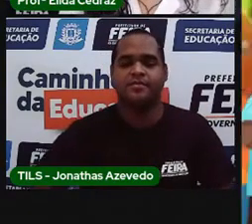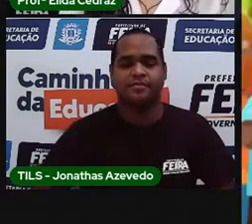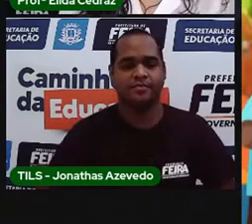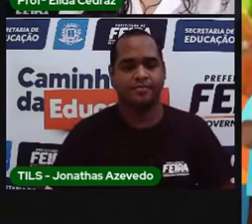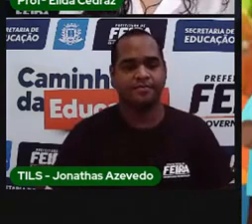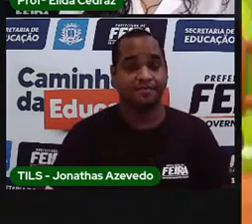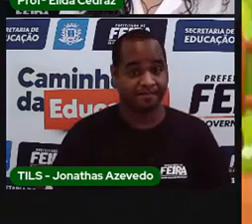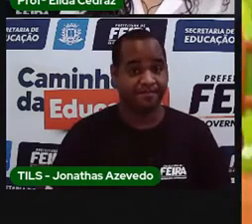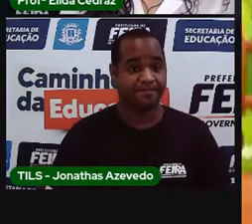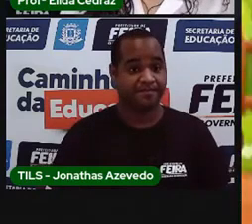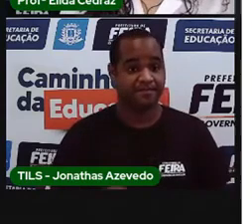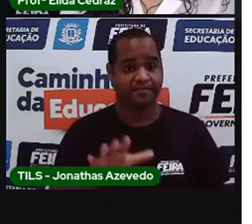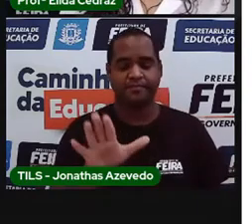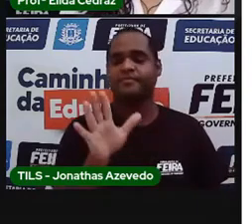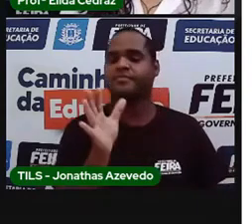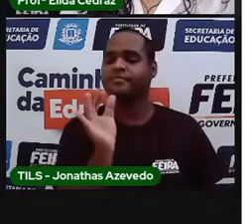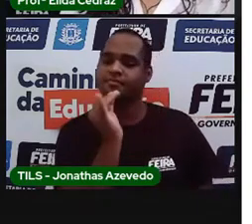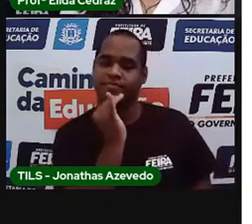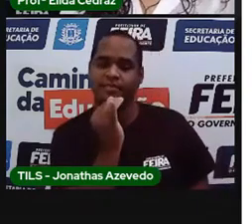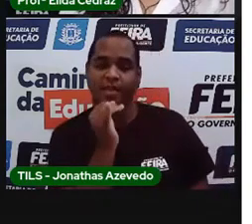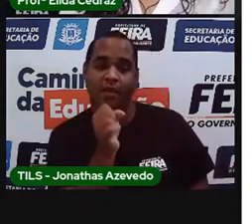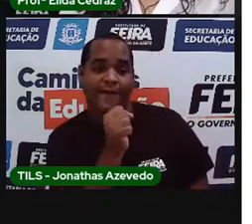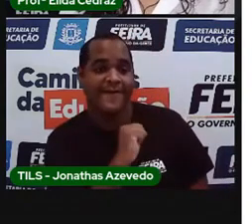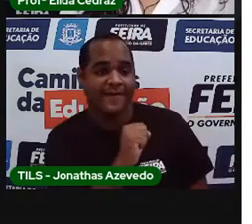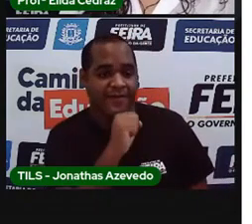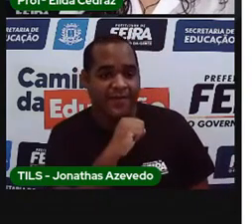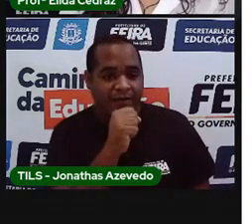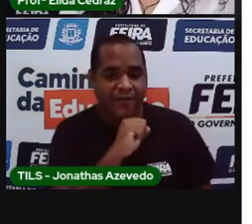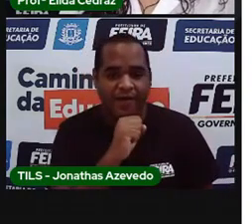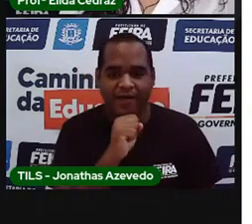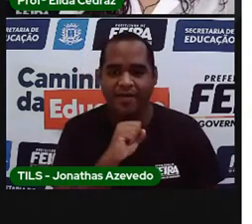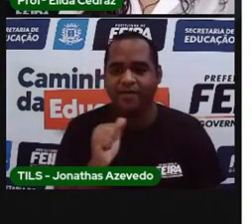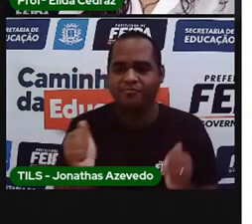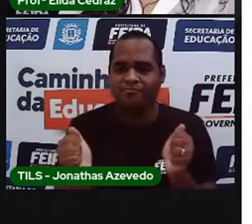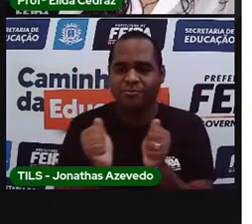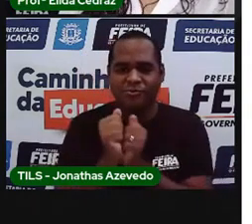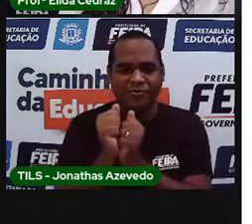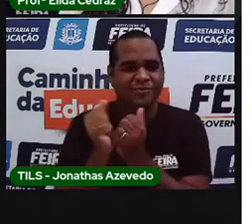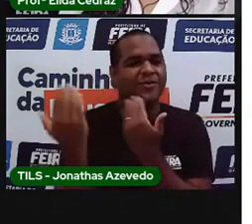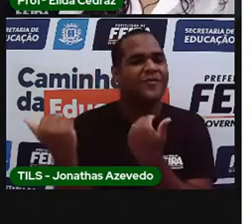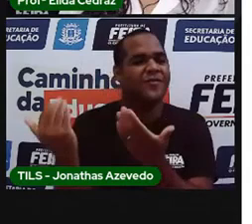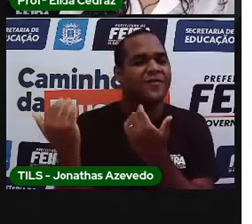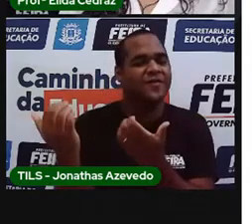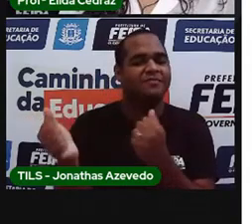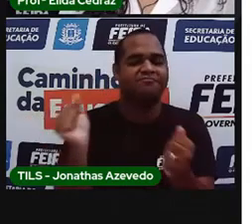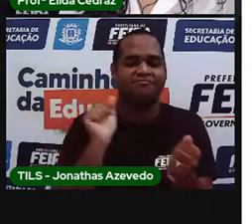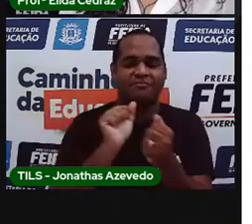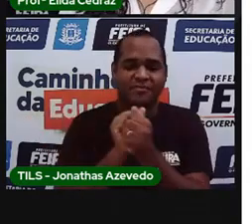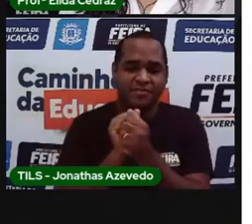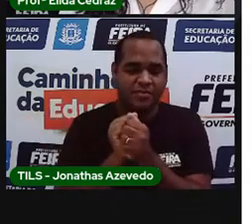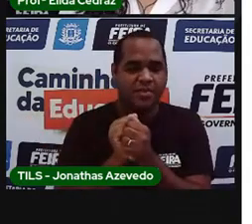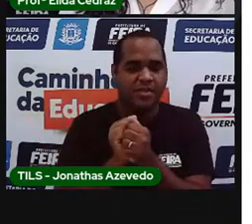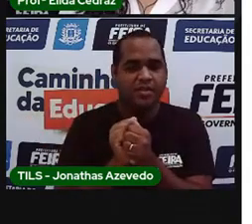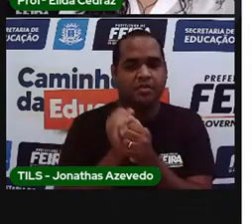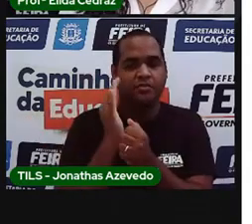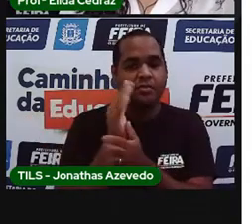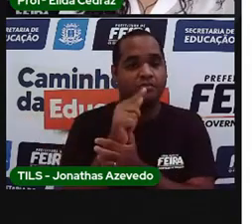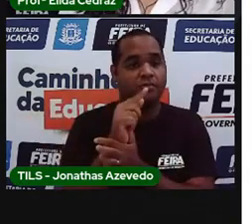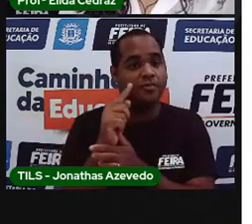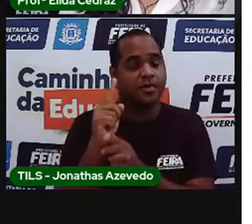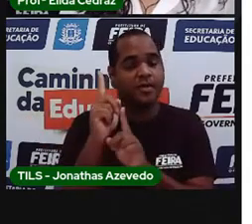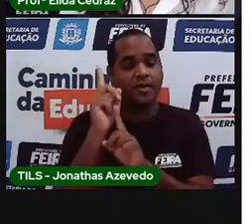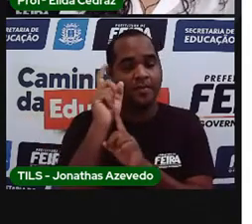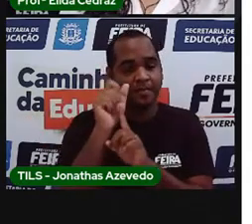Os meus avós se conhecem desde jovens e têm o costume de uma vez por